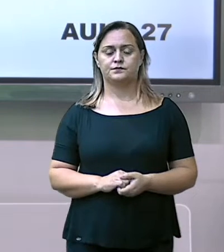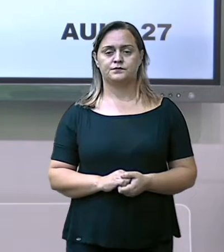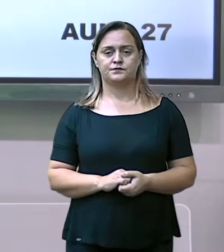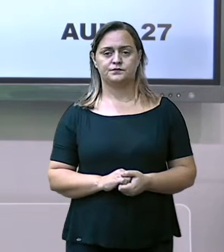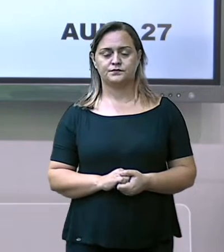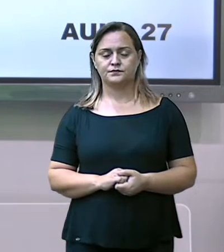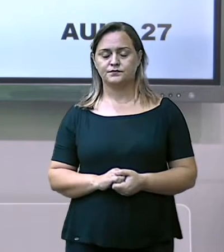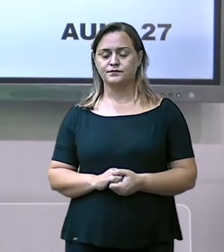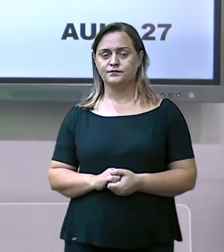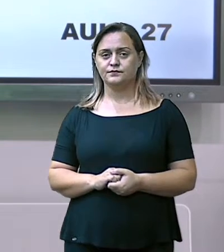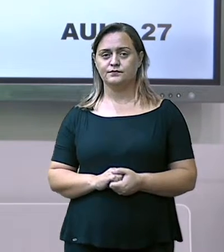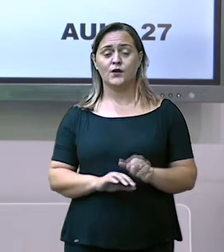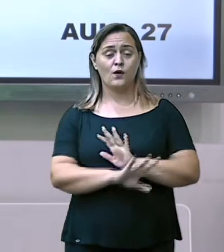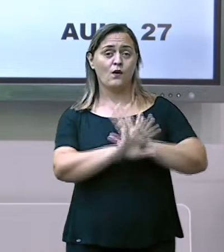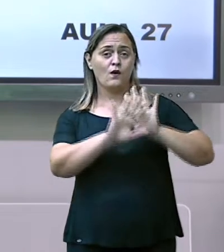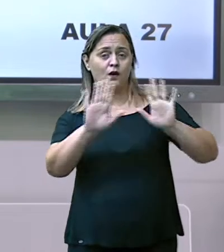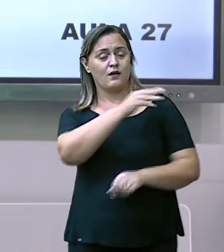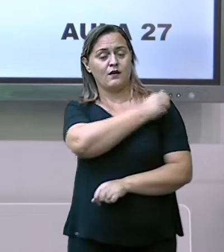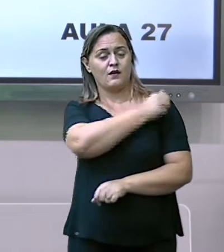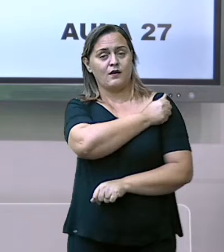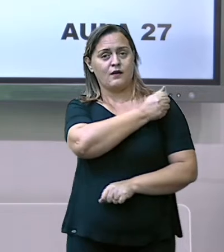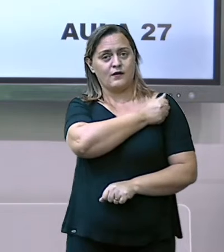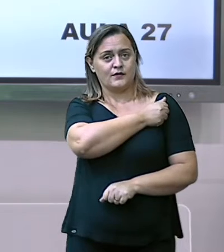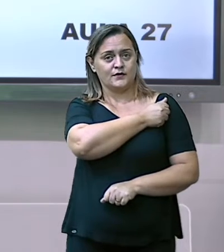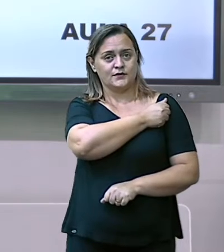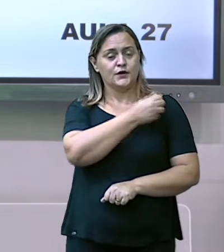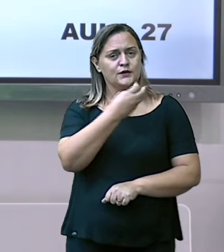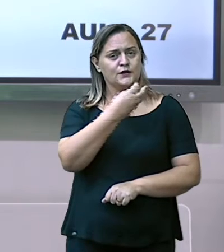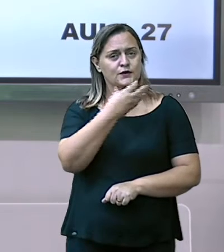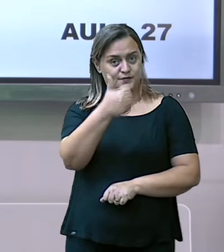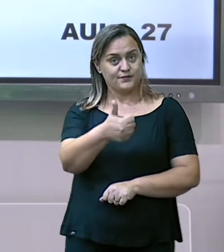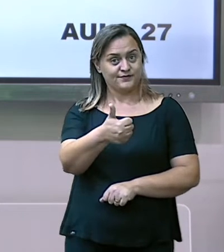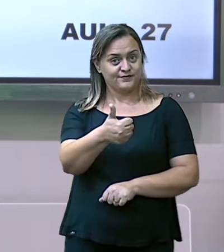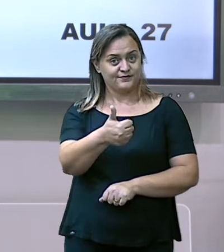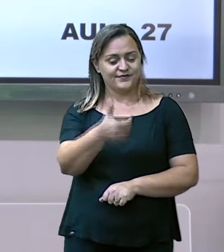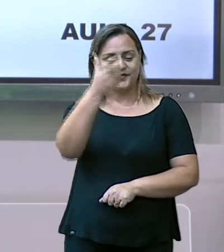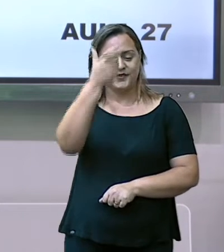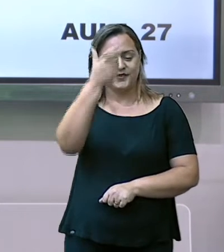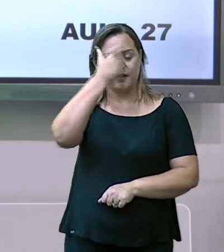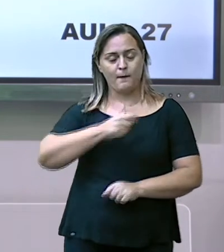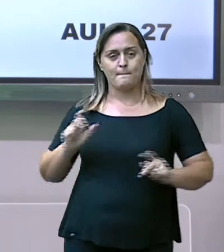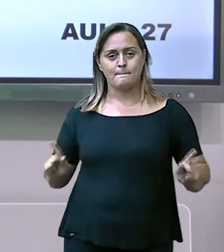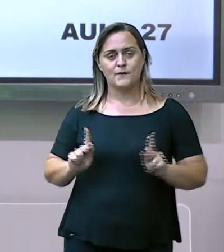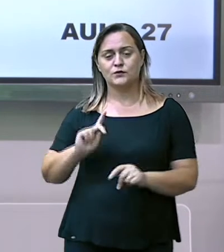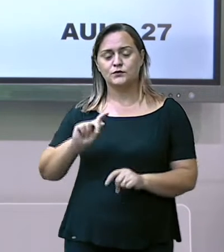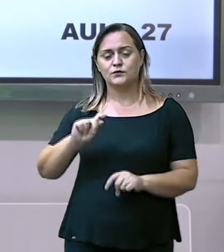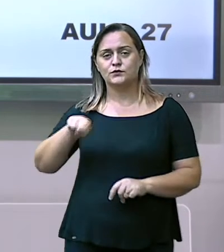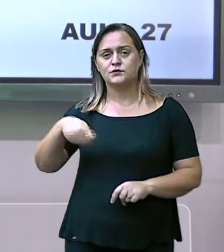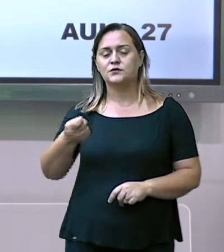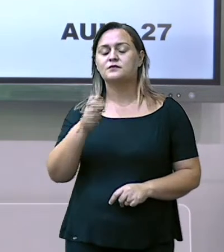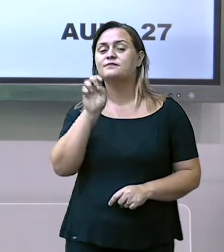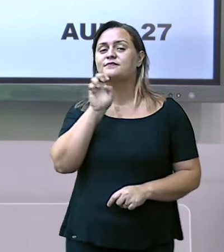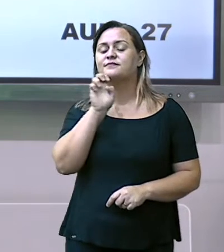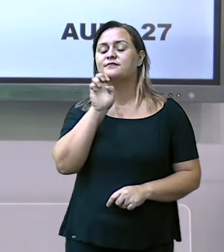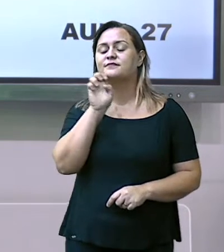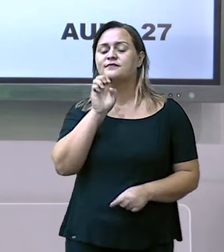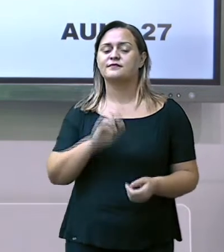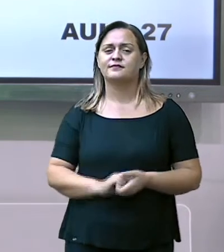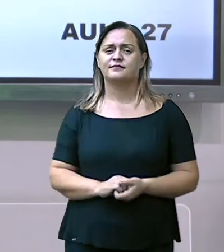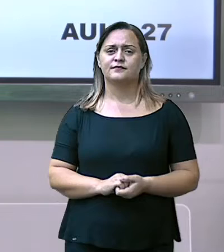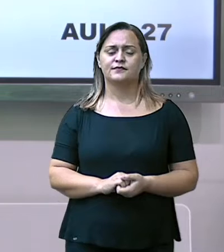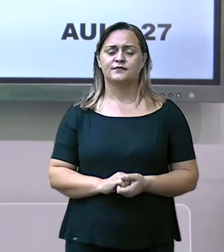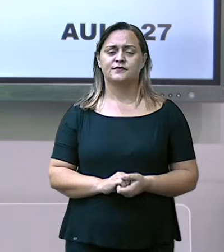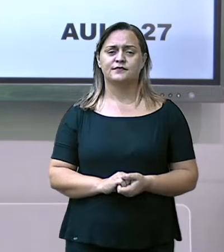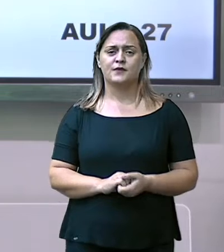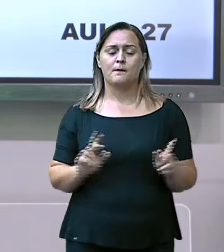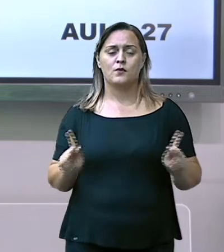Olá, estudantes! Tudo bem? Eu sou Eliane, sua professora de Geografia. Essa é a nossa aula de